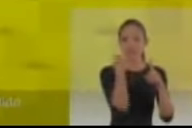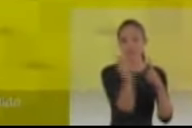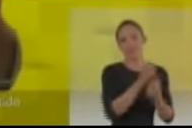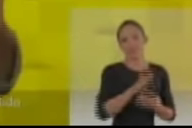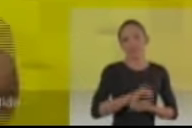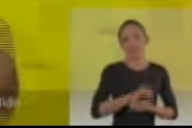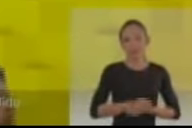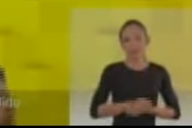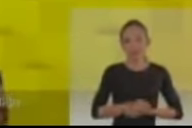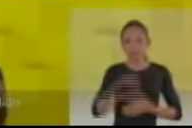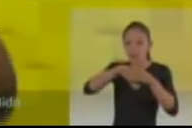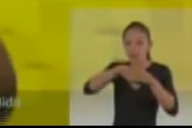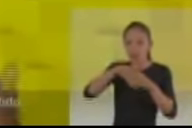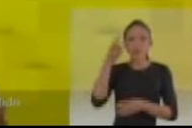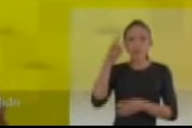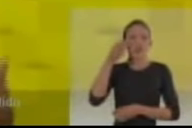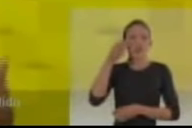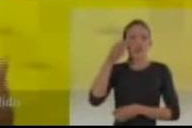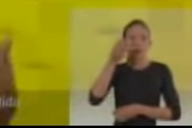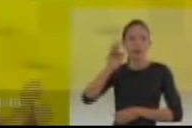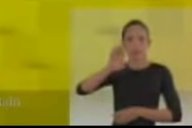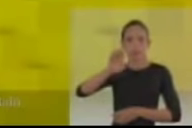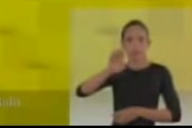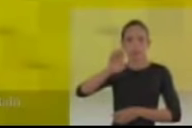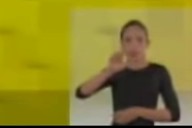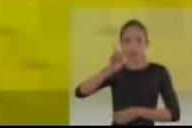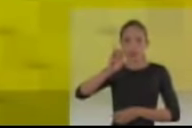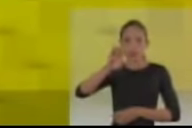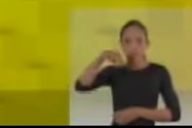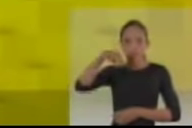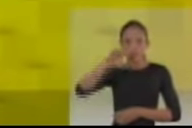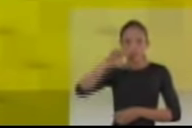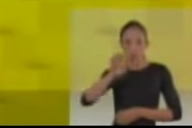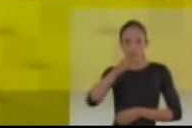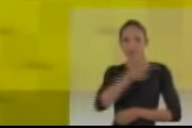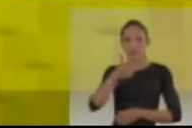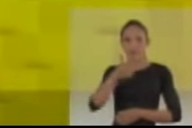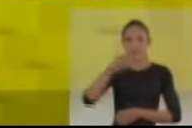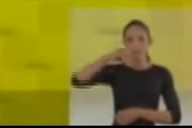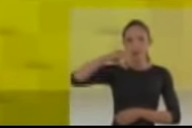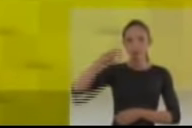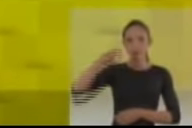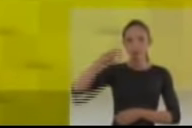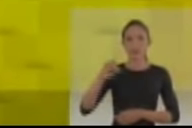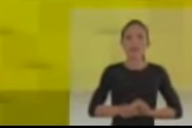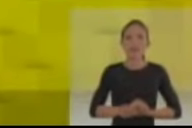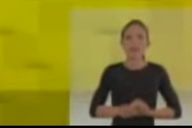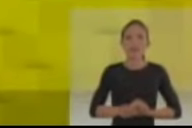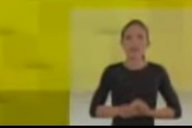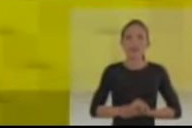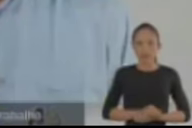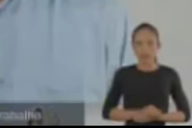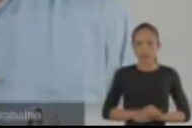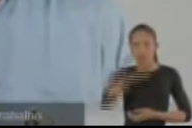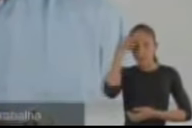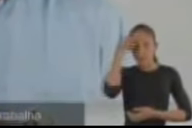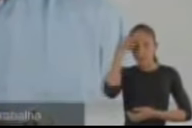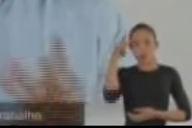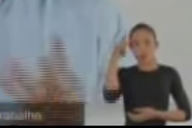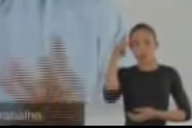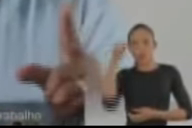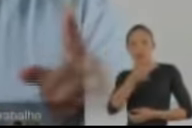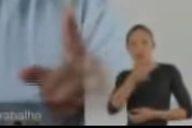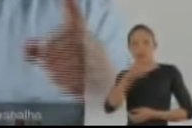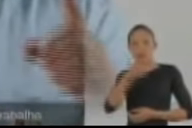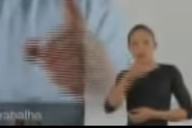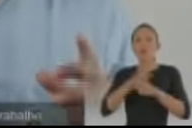fortalecendo a nossa sociedade nesse sentido. Vote para deputado federal Eliene, 2290. Povo